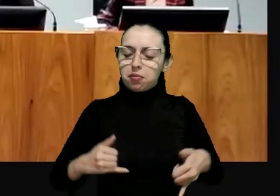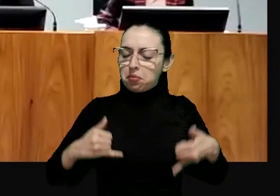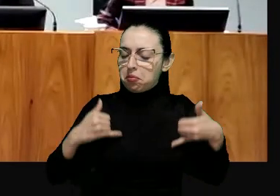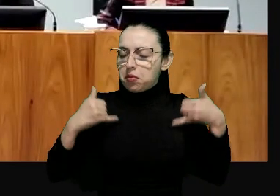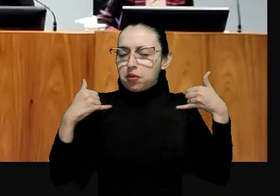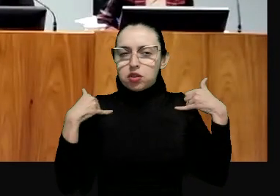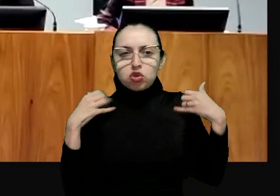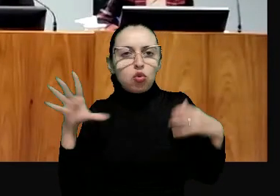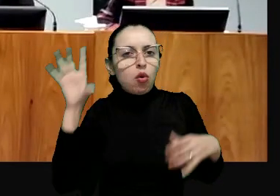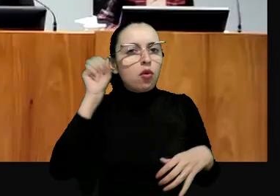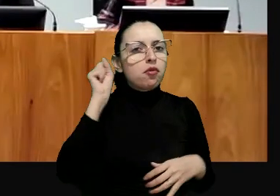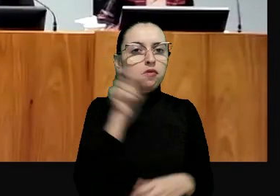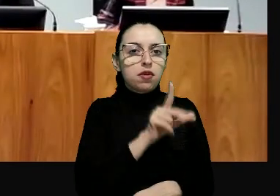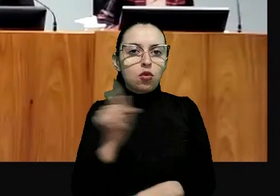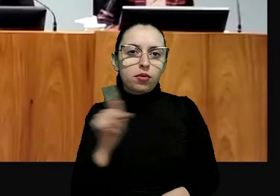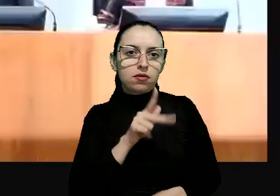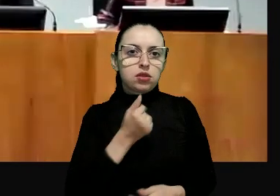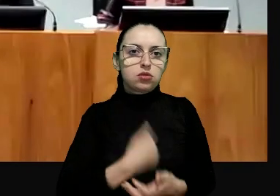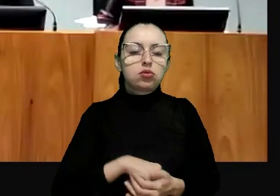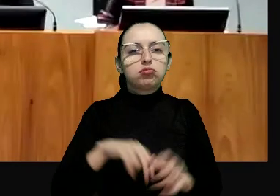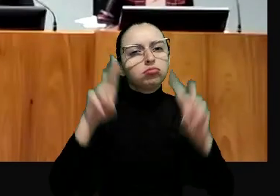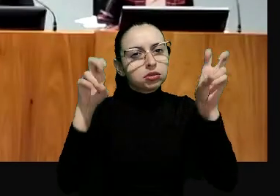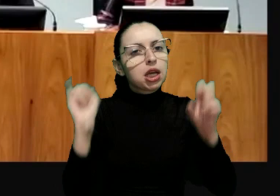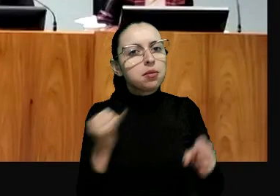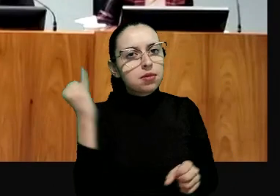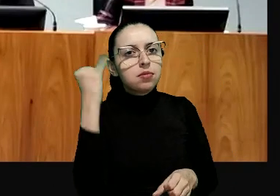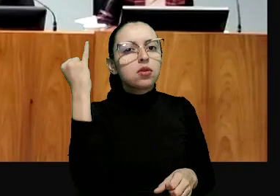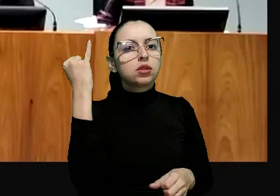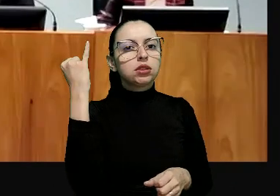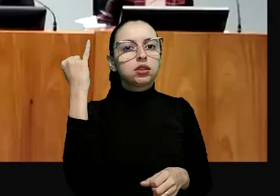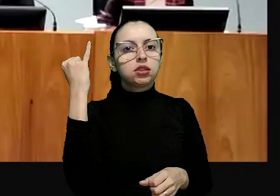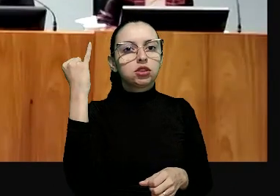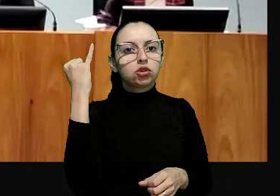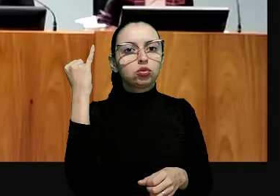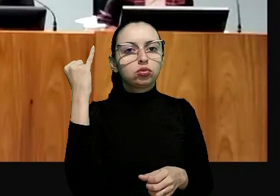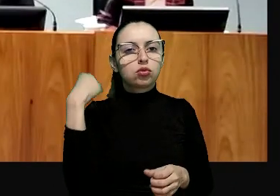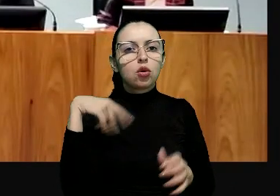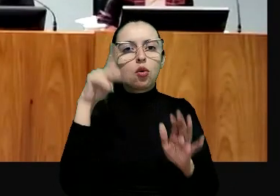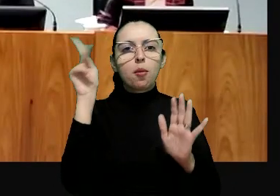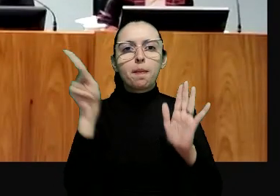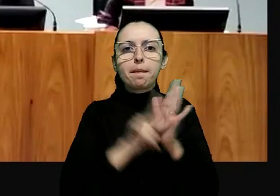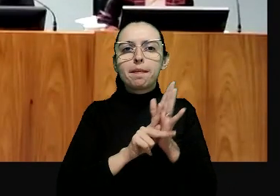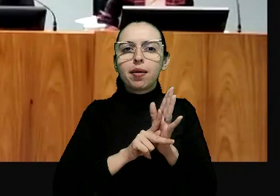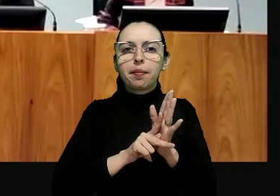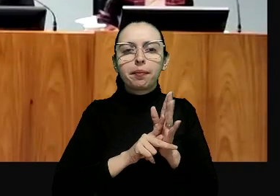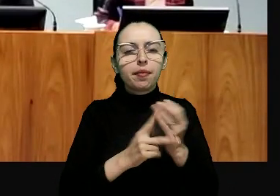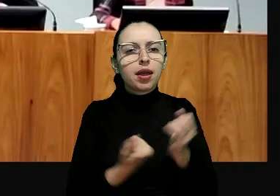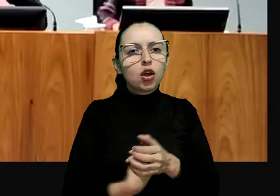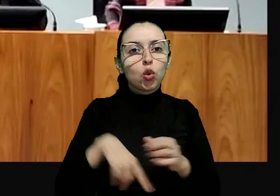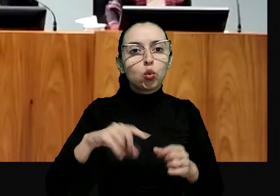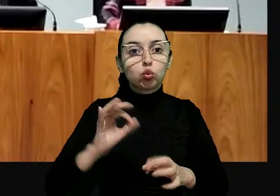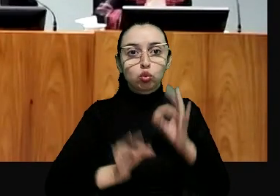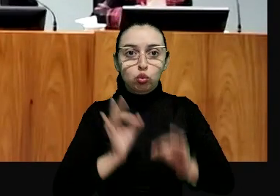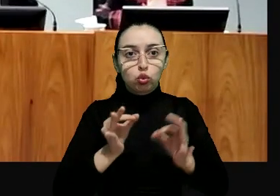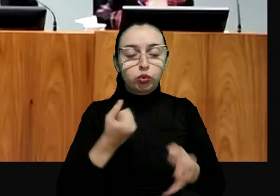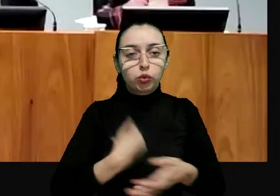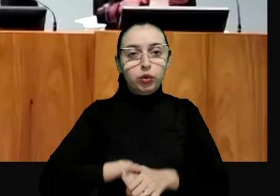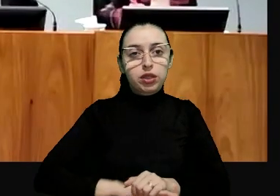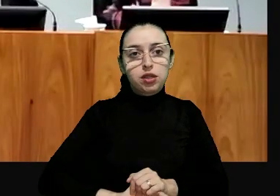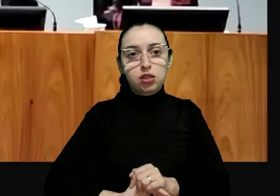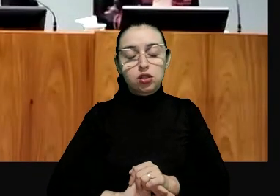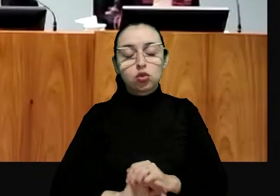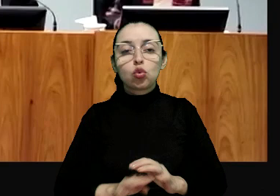privilégio hoje de ouvir o professor num tema tão importante, o papel transformador dos juízes no